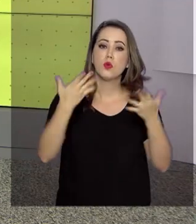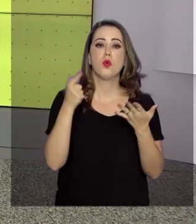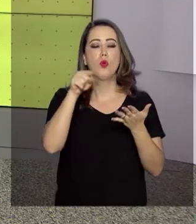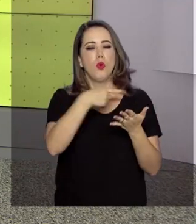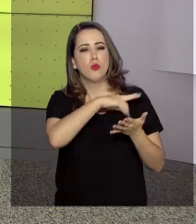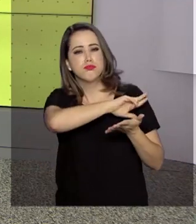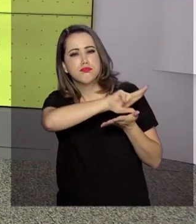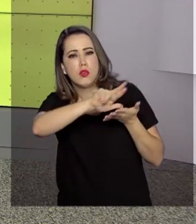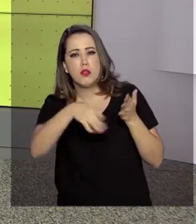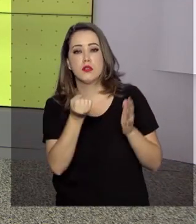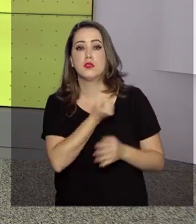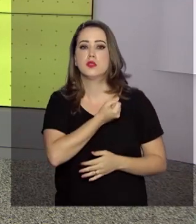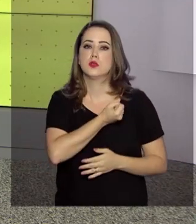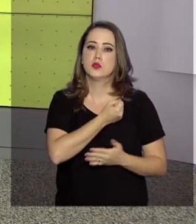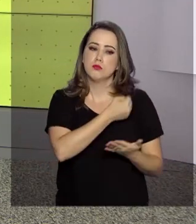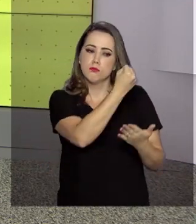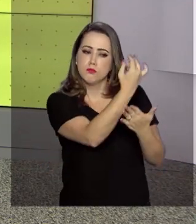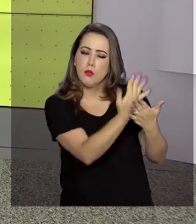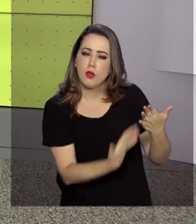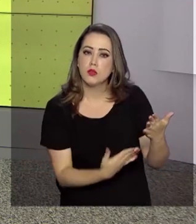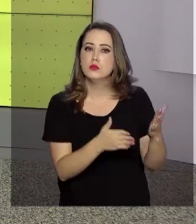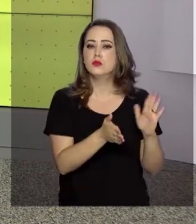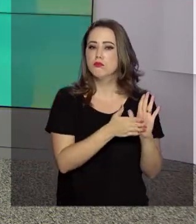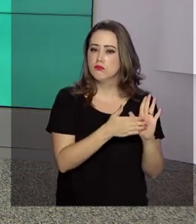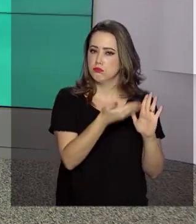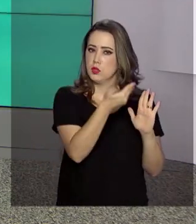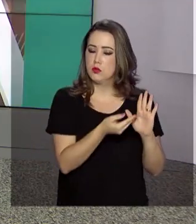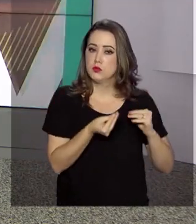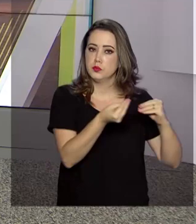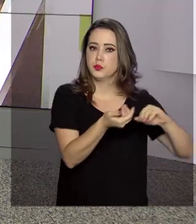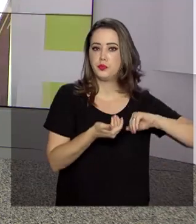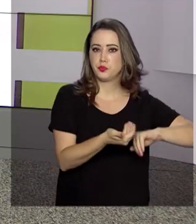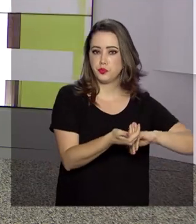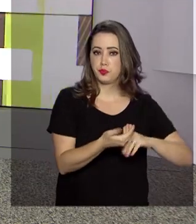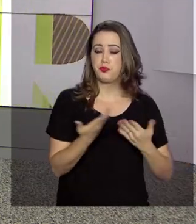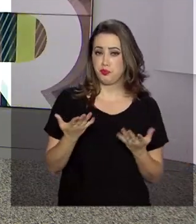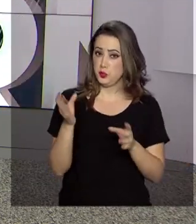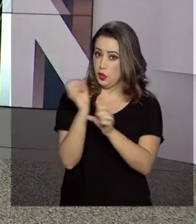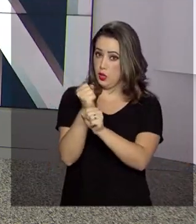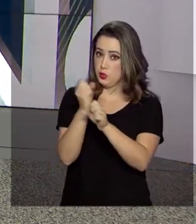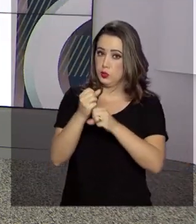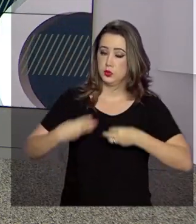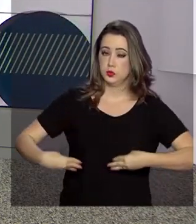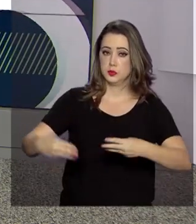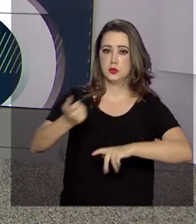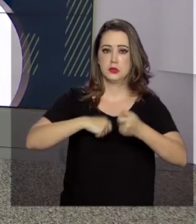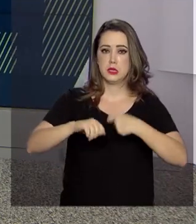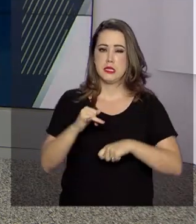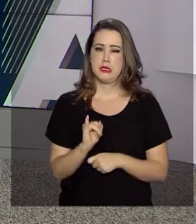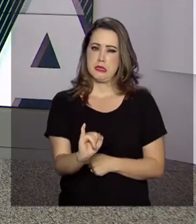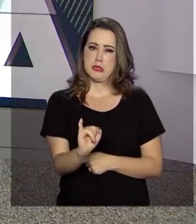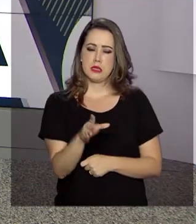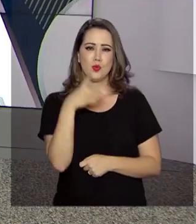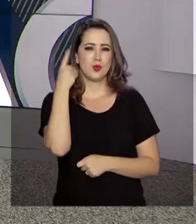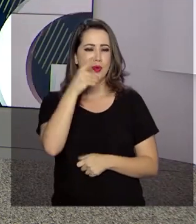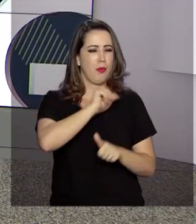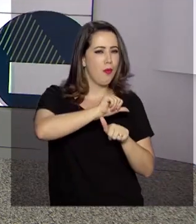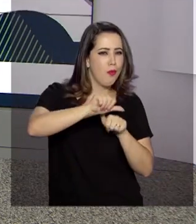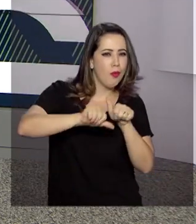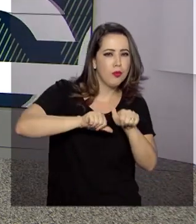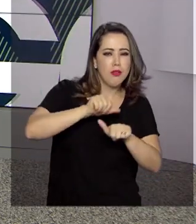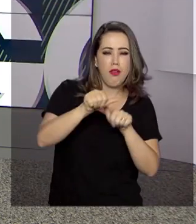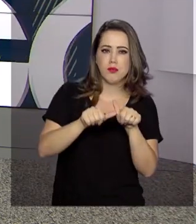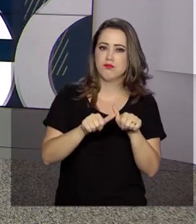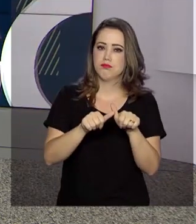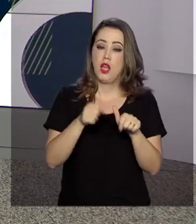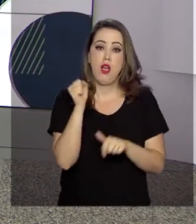que embasaram o texto enviado ao Congresso. Pelas contas do Ministério da Economia, se os deputados fizerem mudanças na aposentadoria rural,